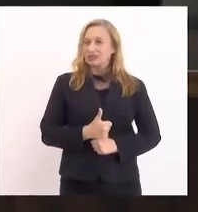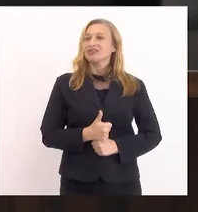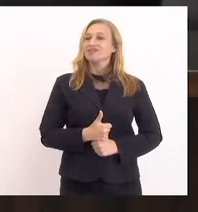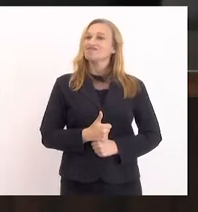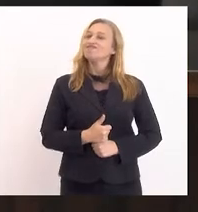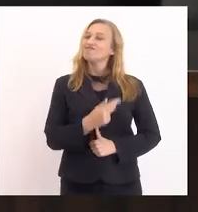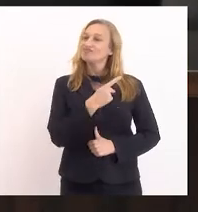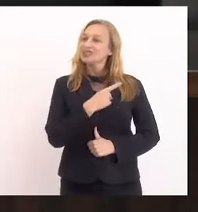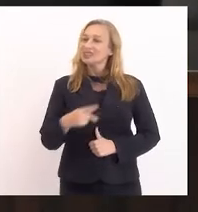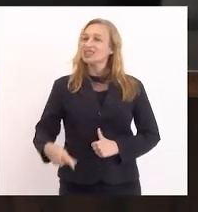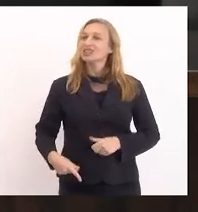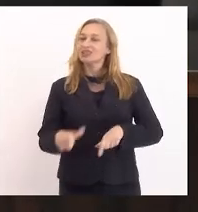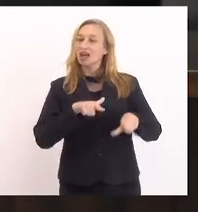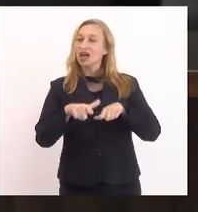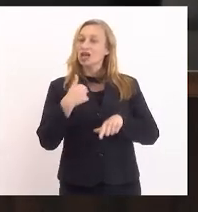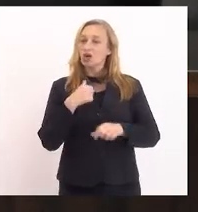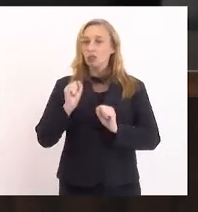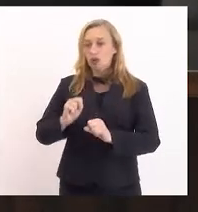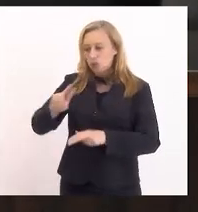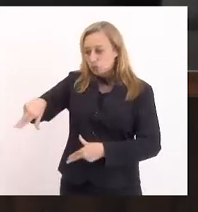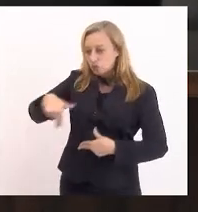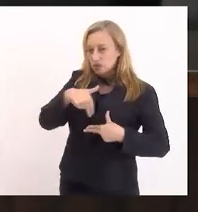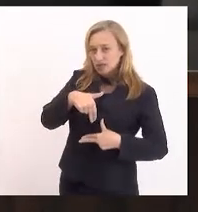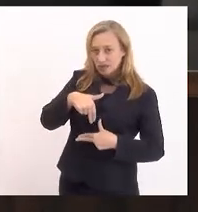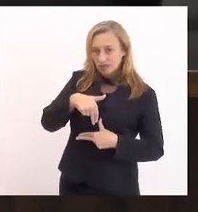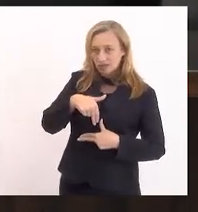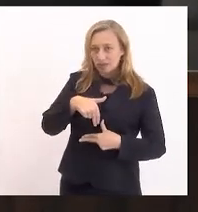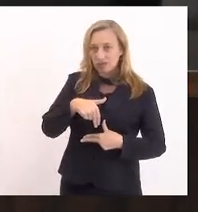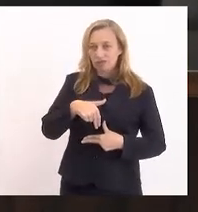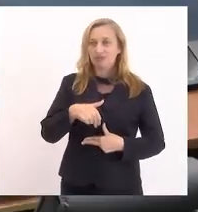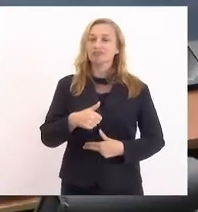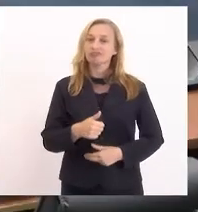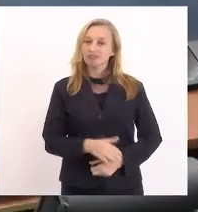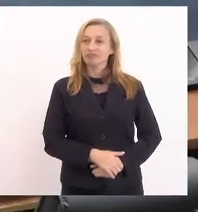presença dos trabalhos para que eu possa usar a tribuna como orador inscrito.